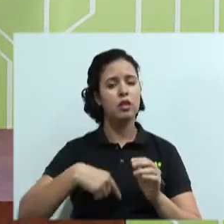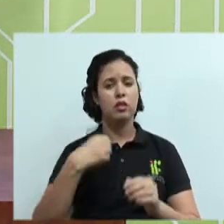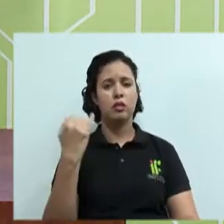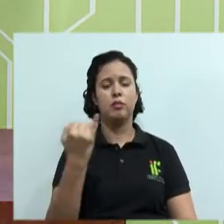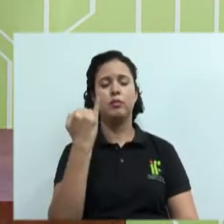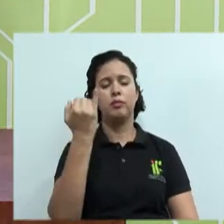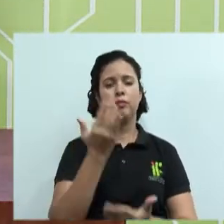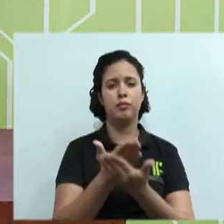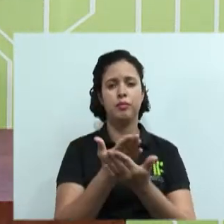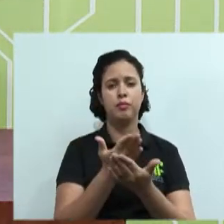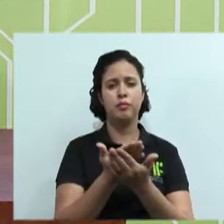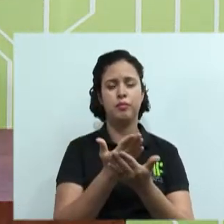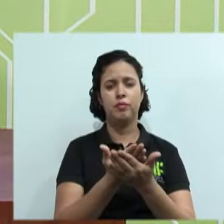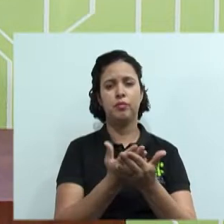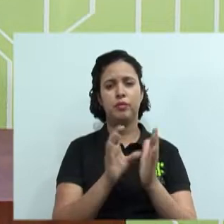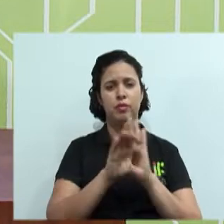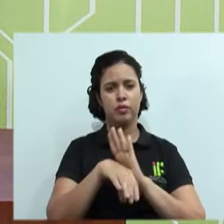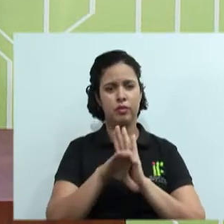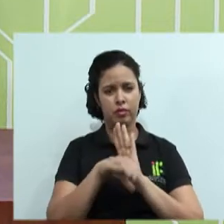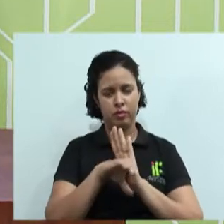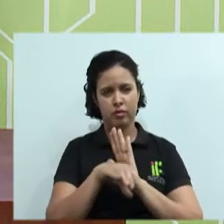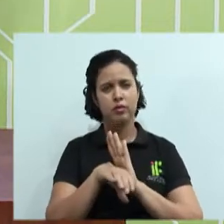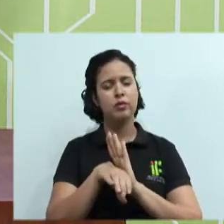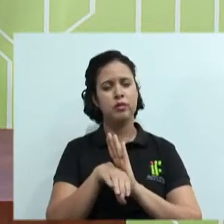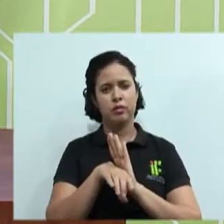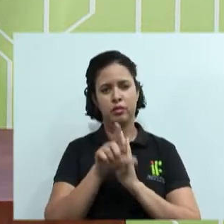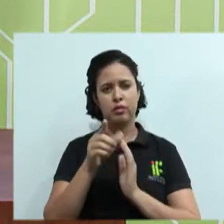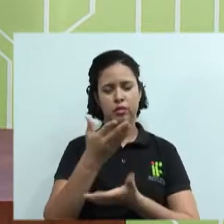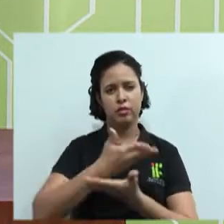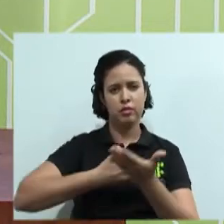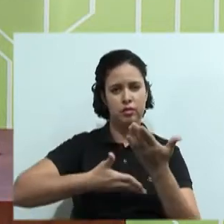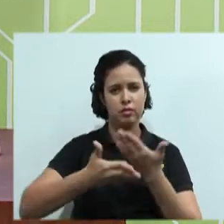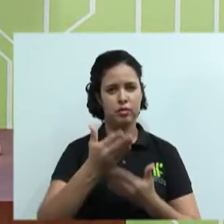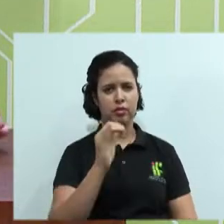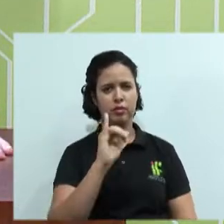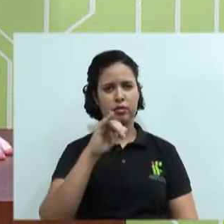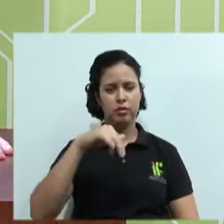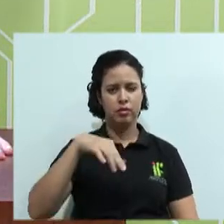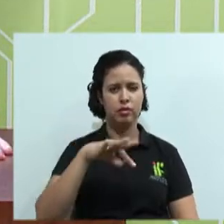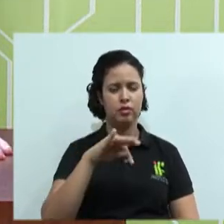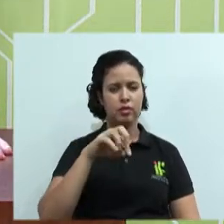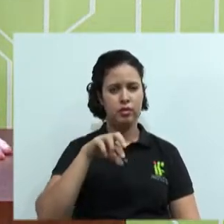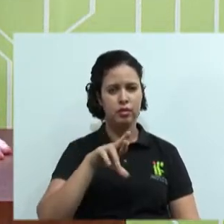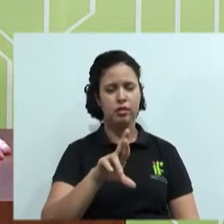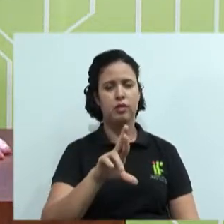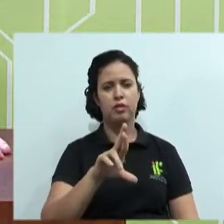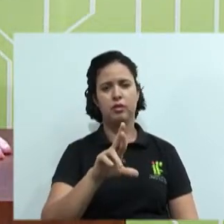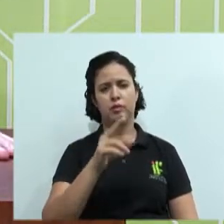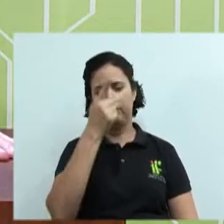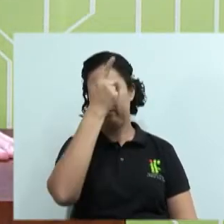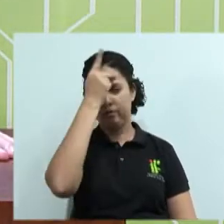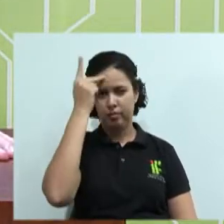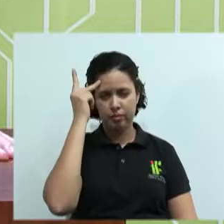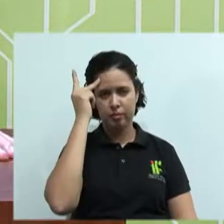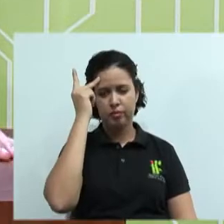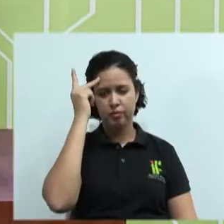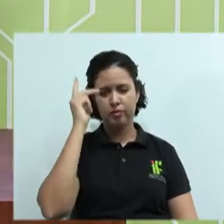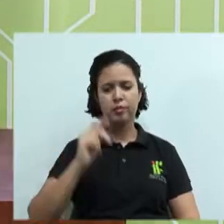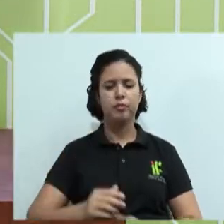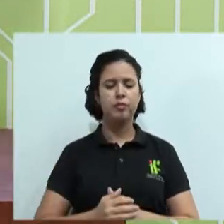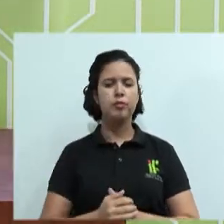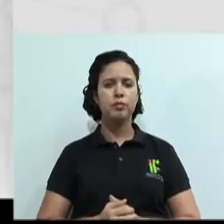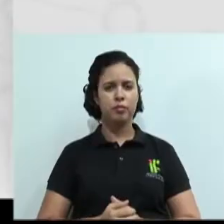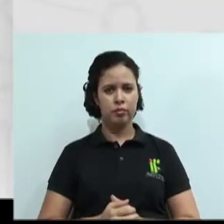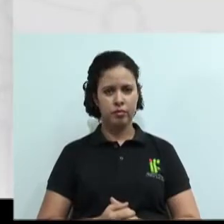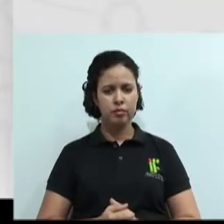relação interpessoal. Porque isso vai ser fundamental na hora de você aplicar dentro de uma negociação. Ok?